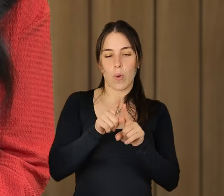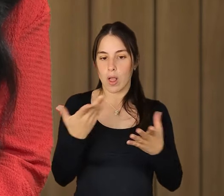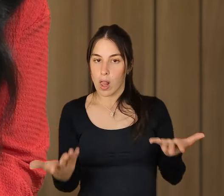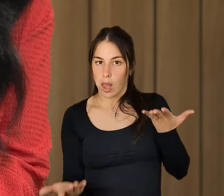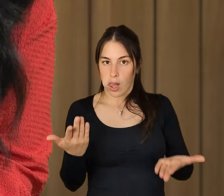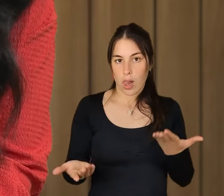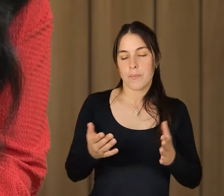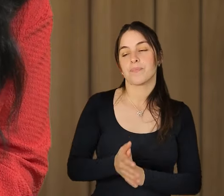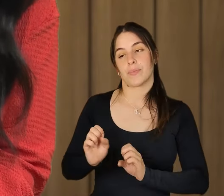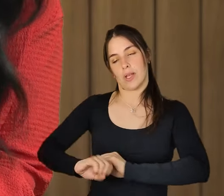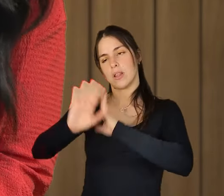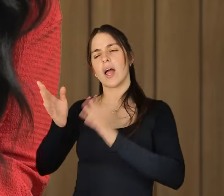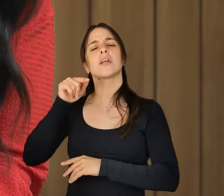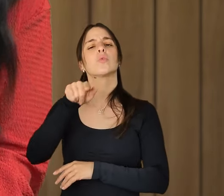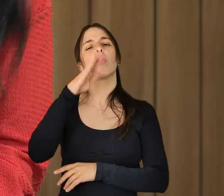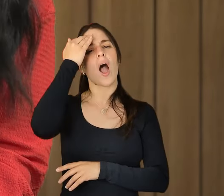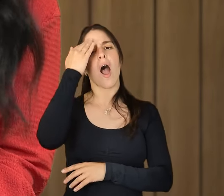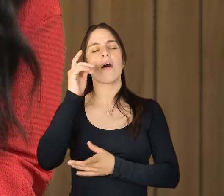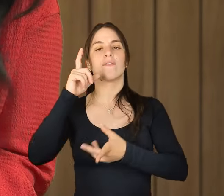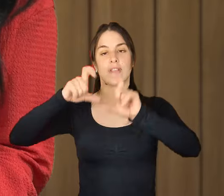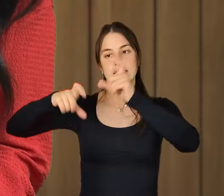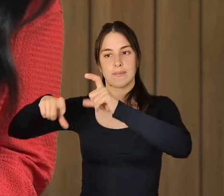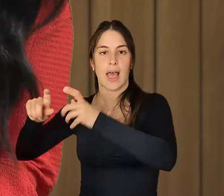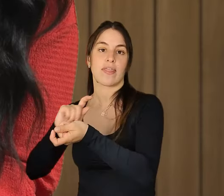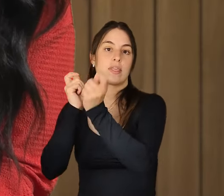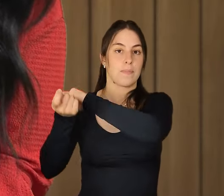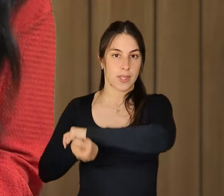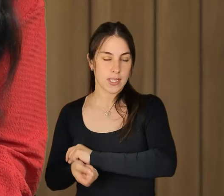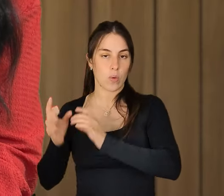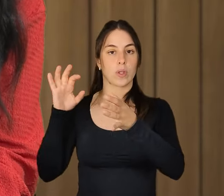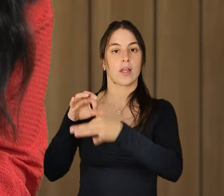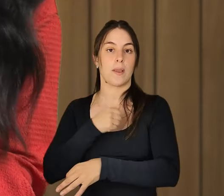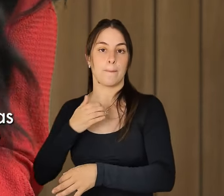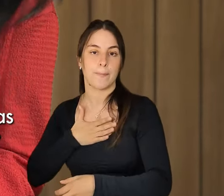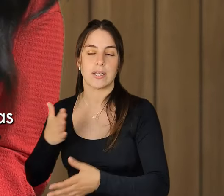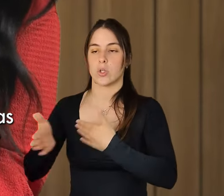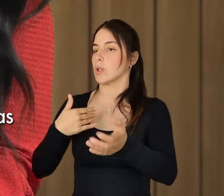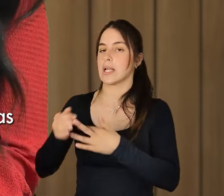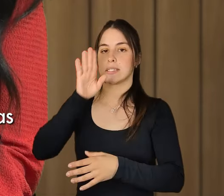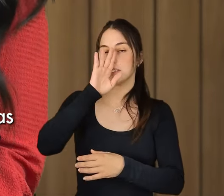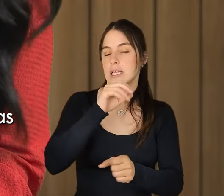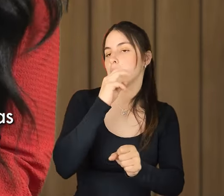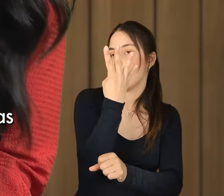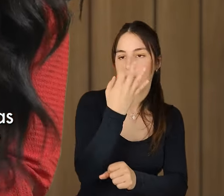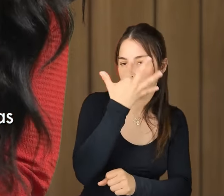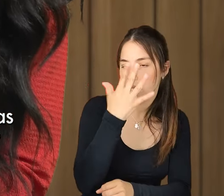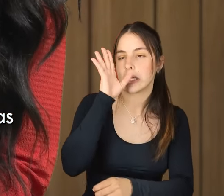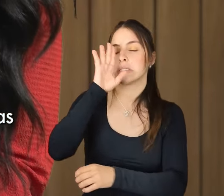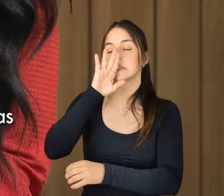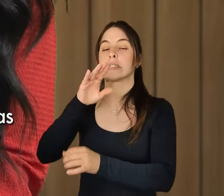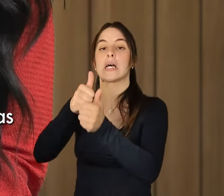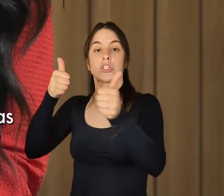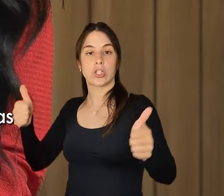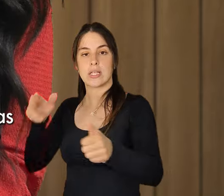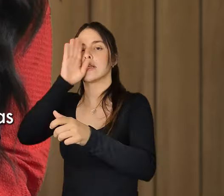E acha que essa flexibilidade, seja num modo trabalho híbrido, trabalho remoto, os quatro dias, é para todas as empresas,